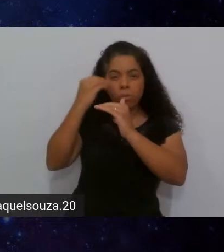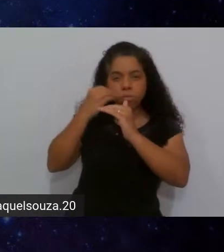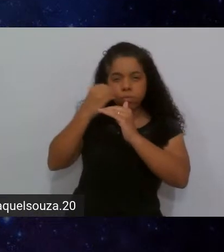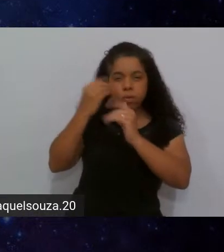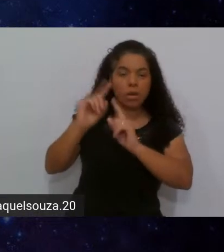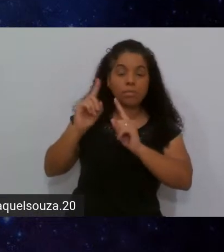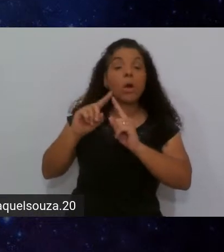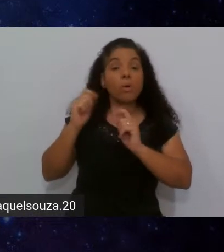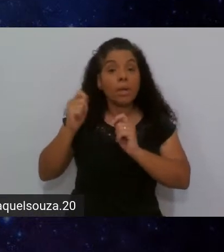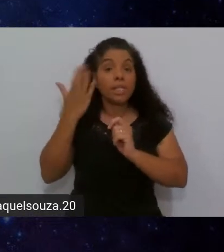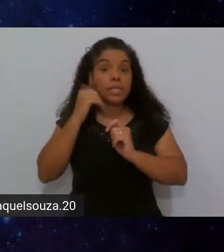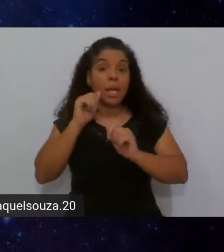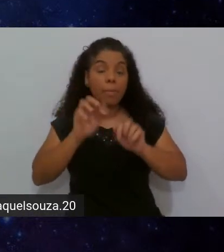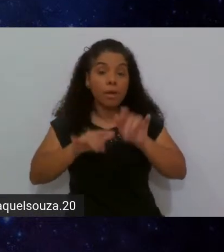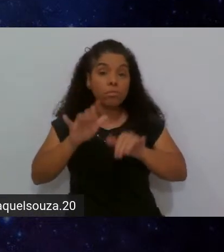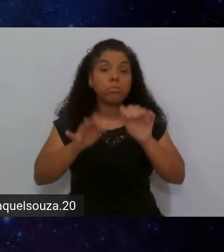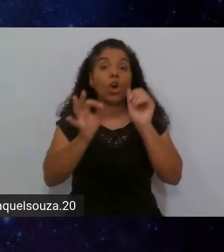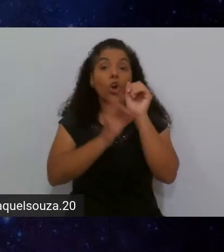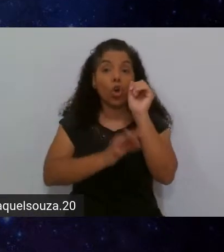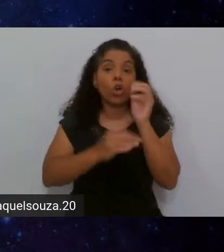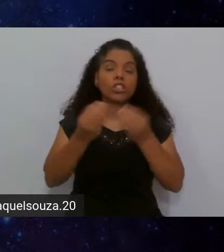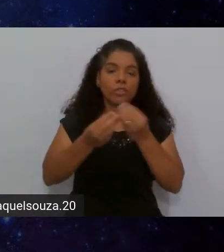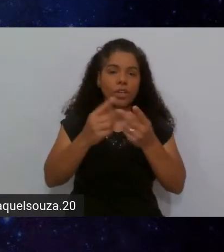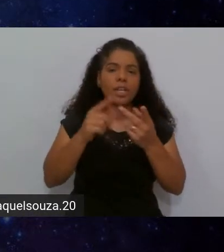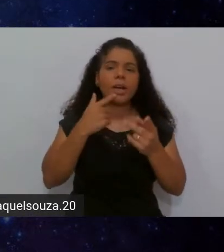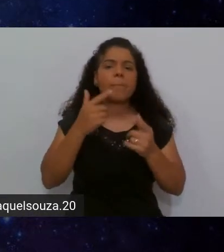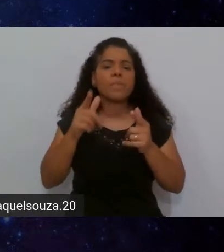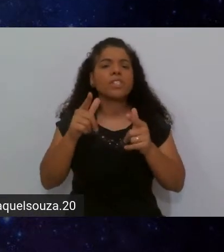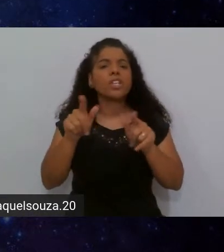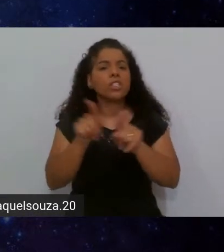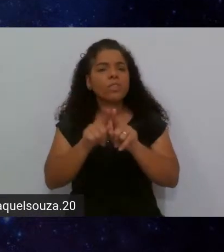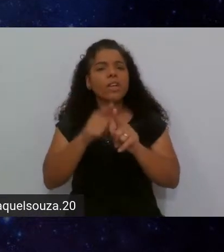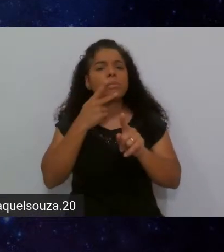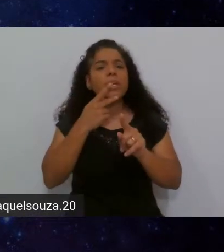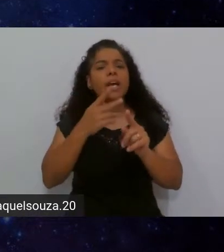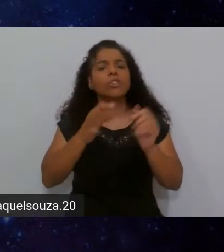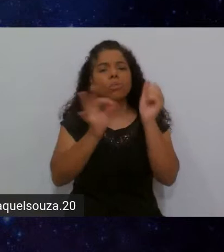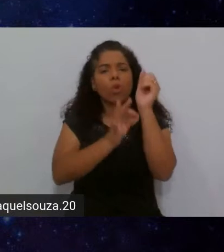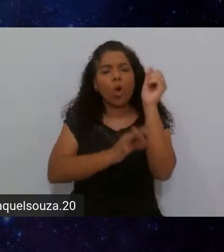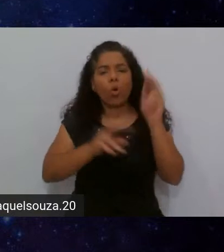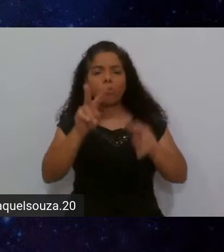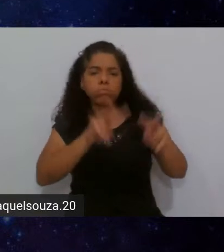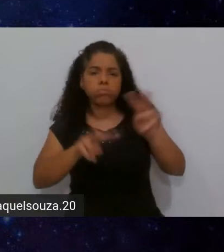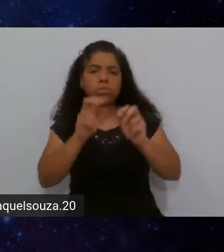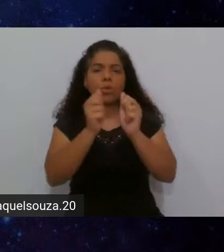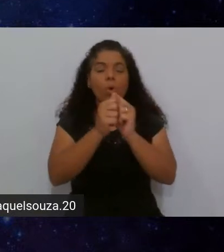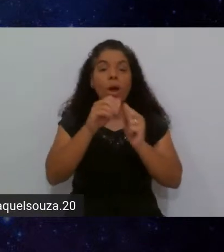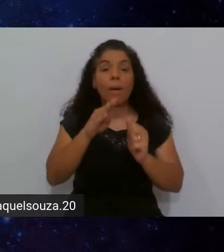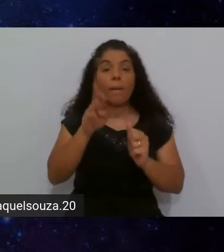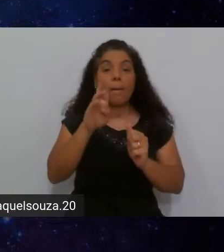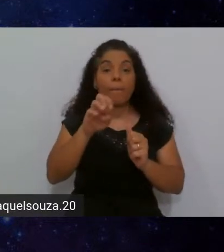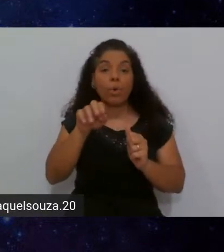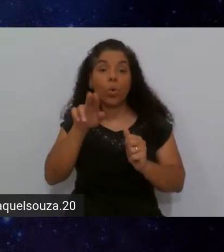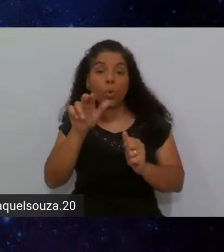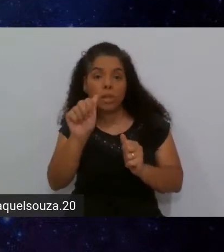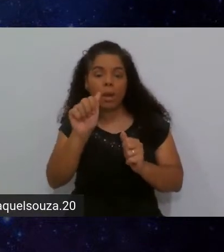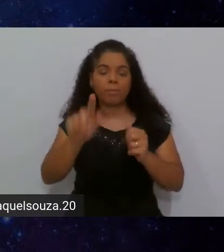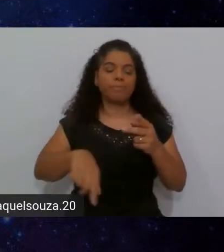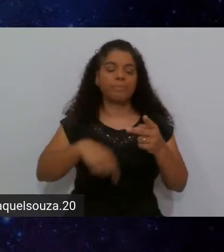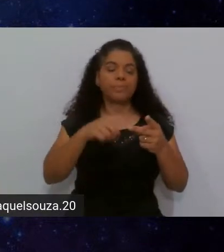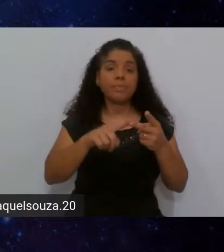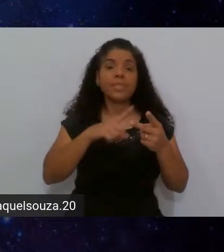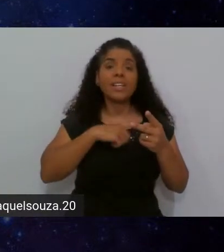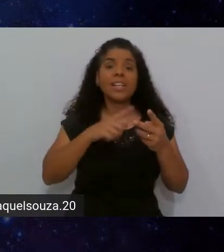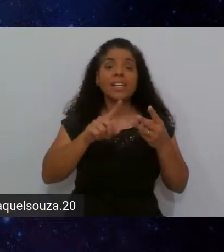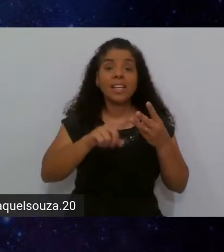saibam codificar, né. A gente também vai falar sobre Code Review com a Bruna. Depois a gente vai falar aí um pouco